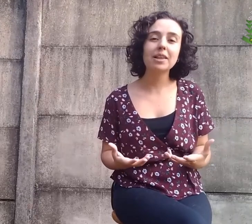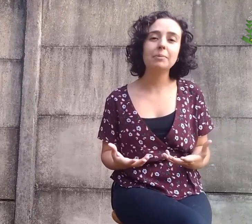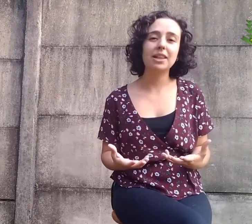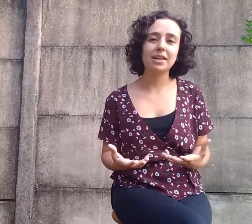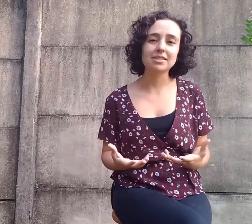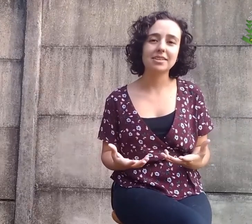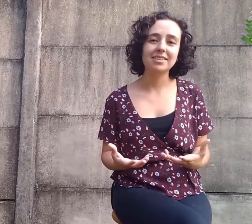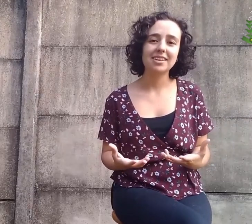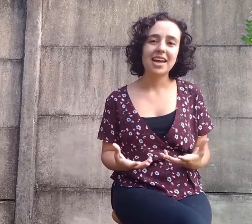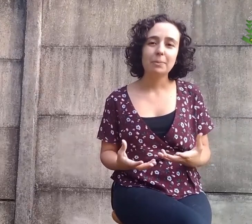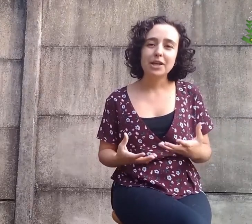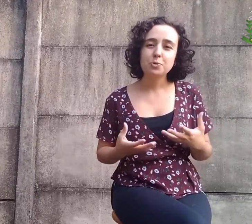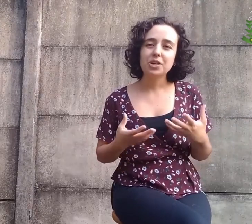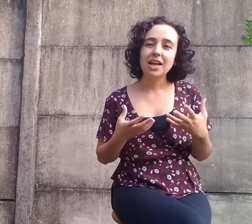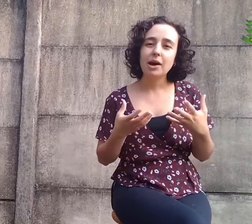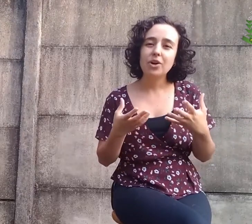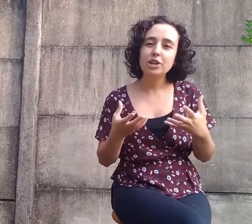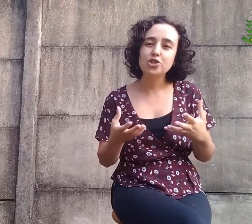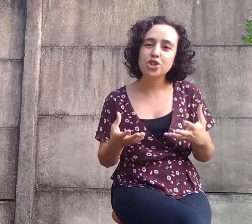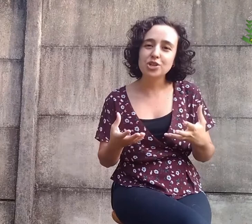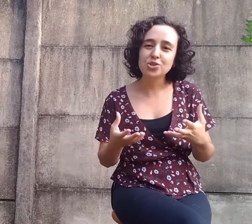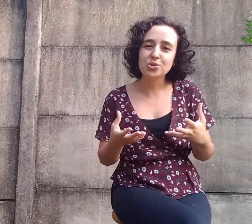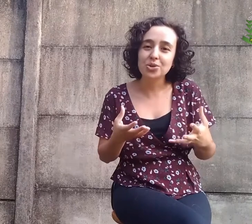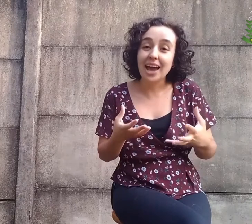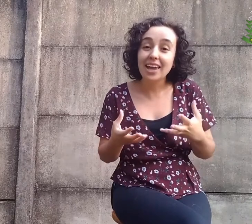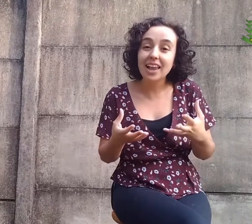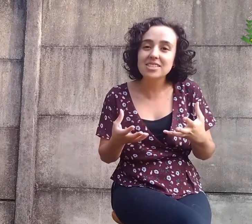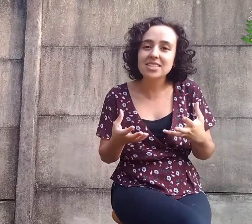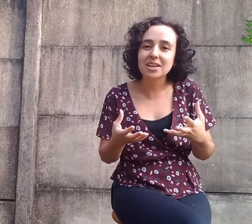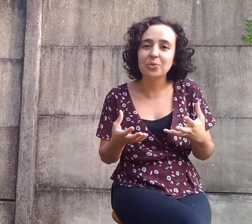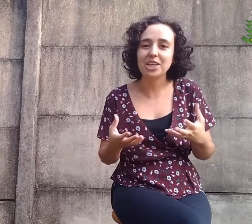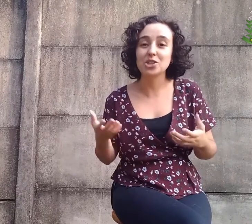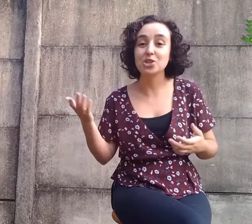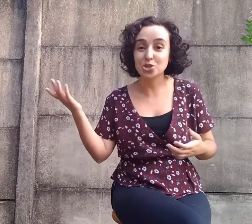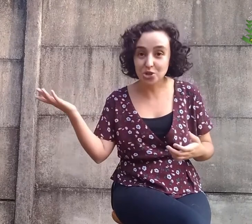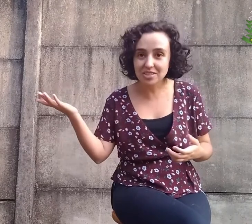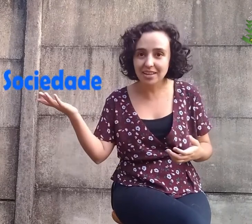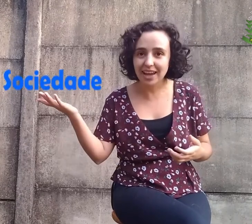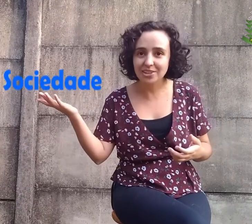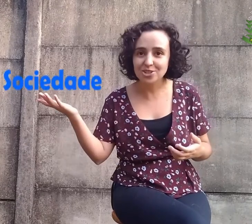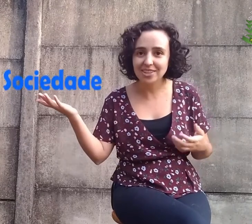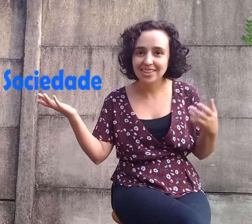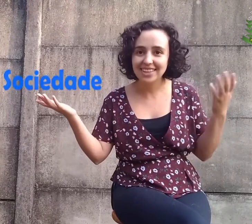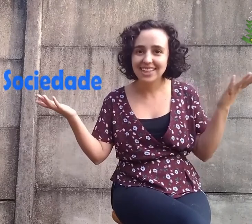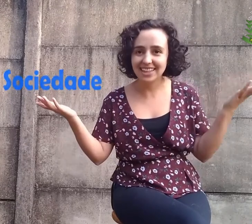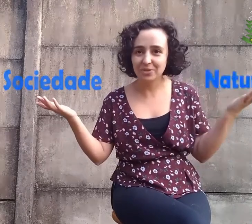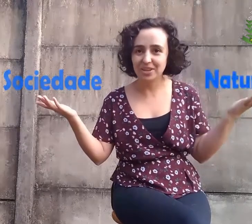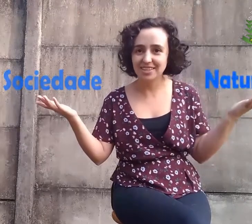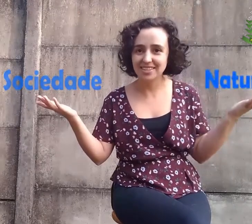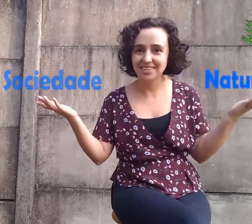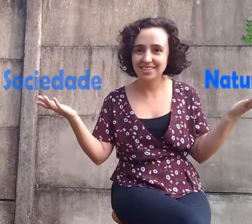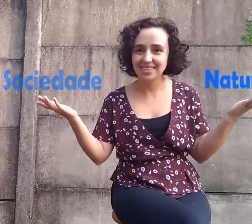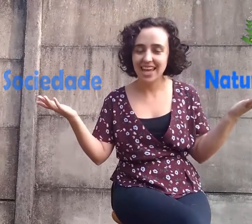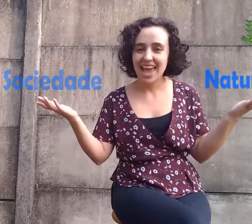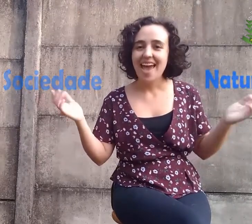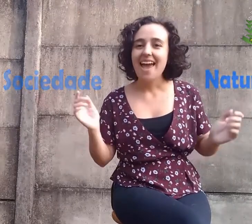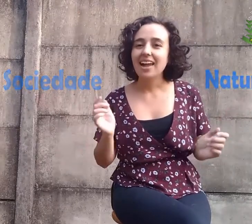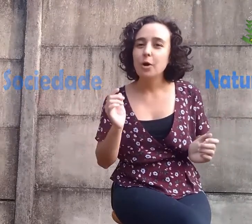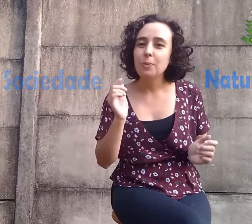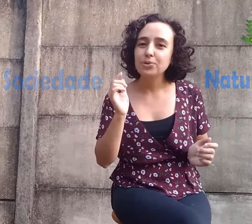não pela beleza, mas porque ela é um registro da relação entre sociedade e natureza.